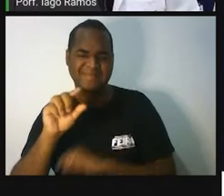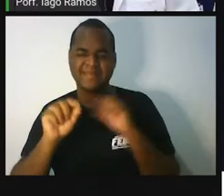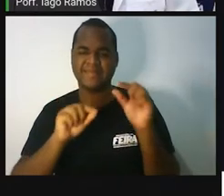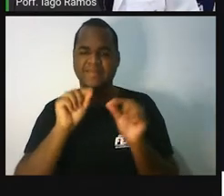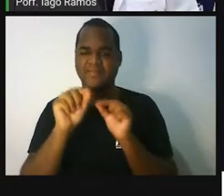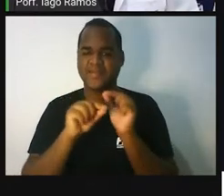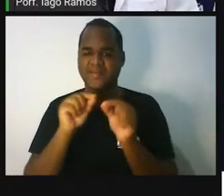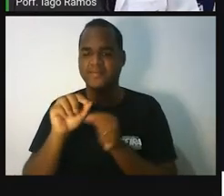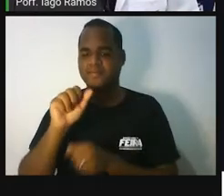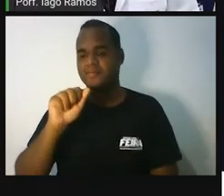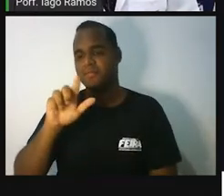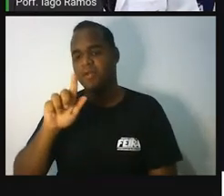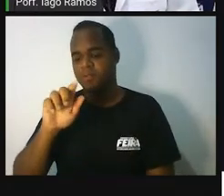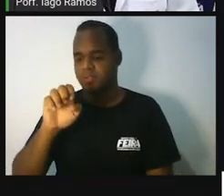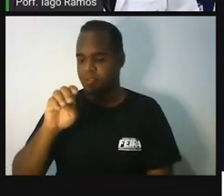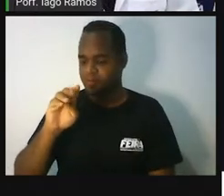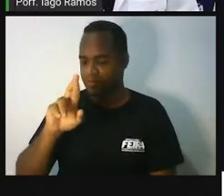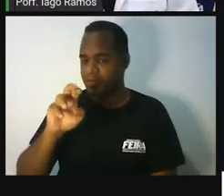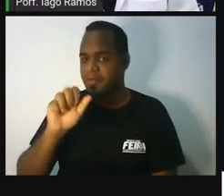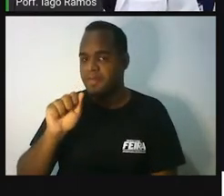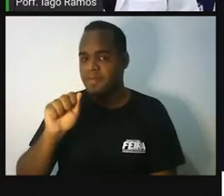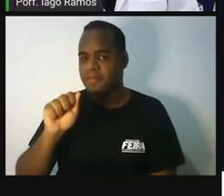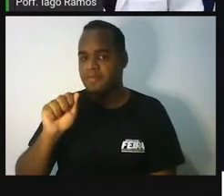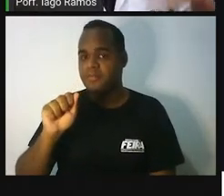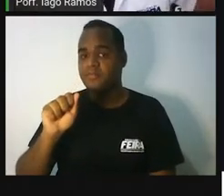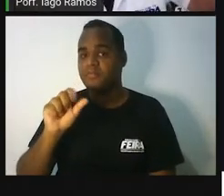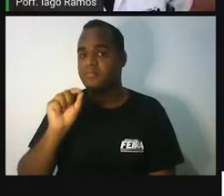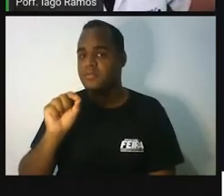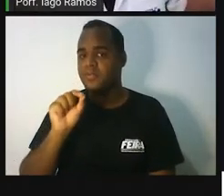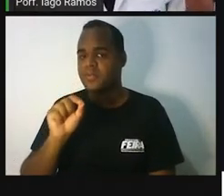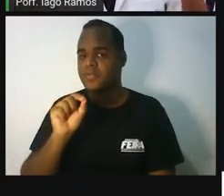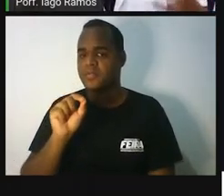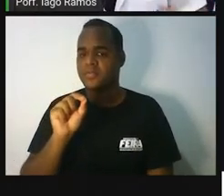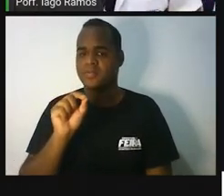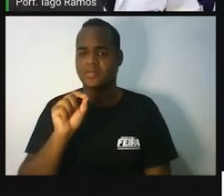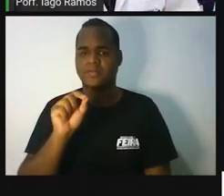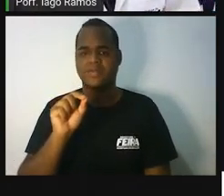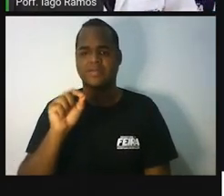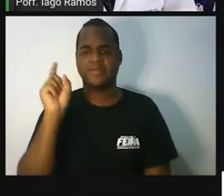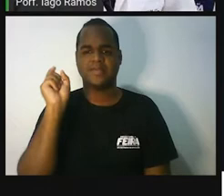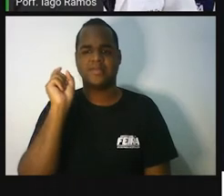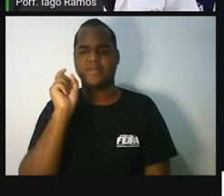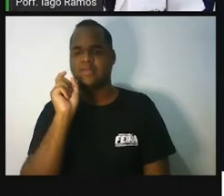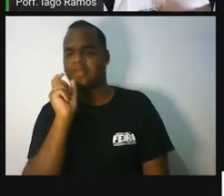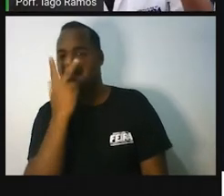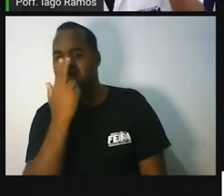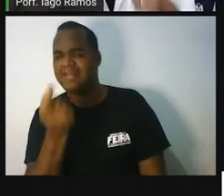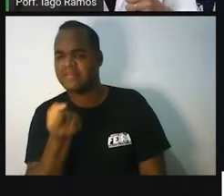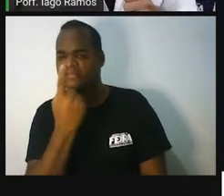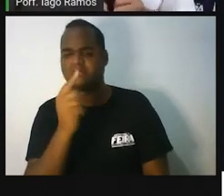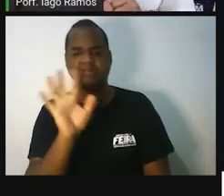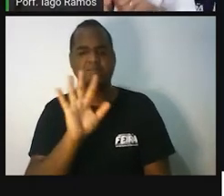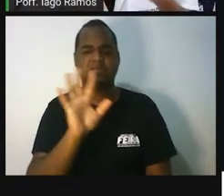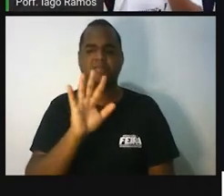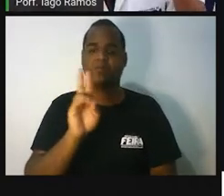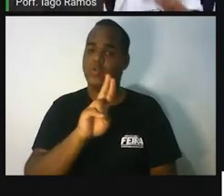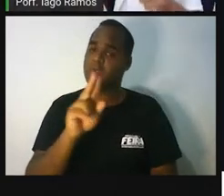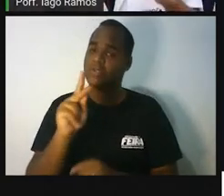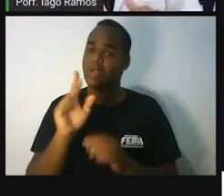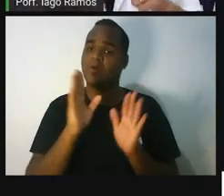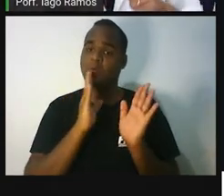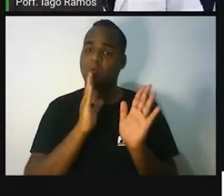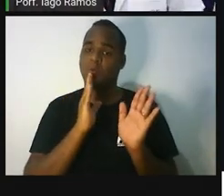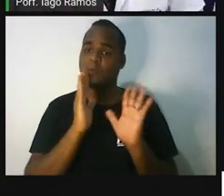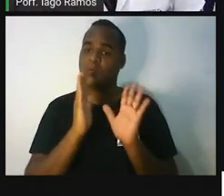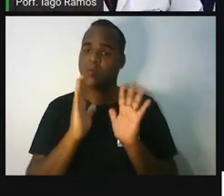álgebra, álgebra, professor, álgebra. Esse nome não é estranho para mim, professor. Pois é, porque você